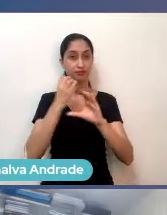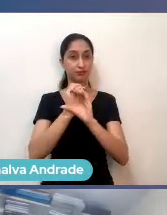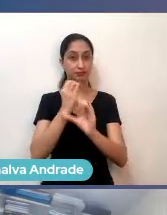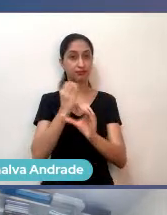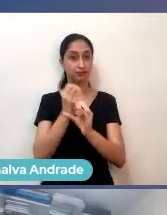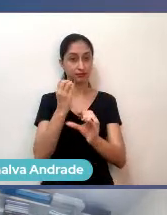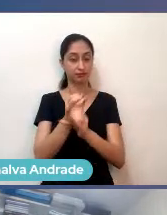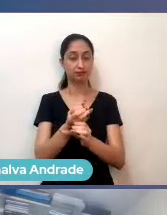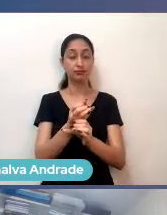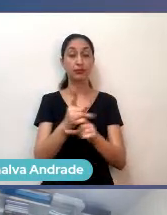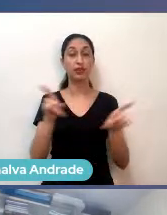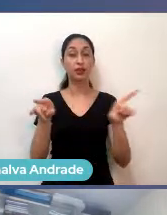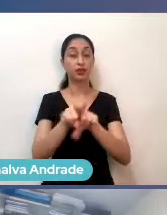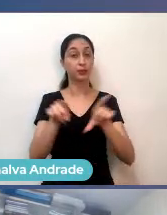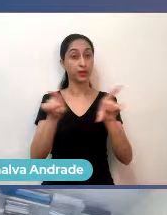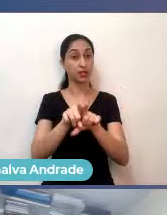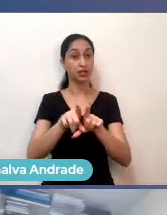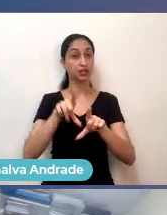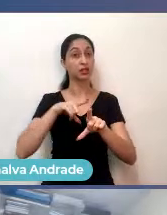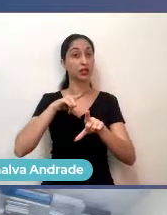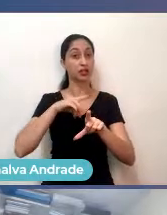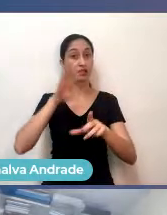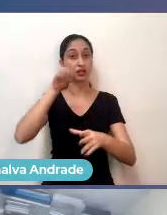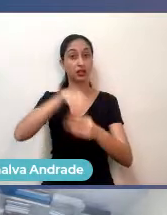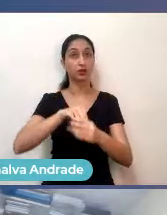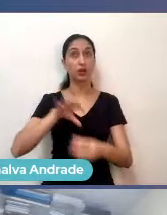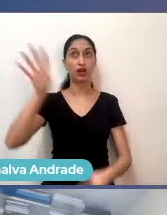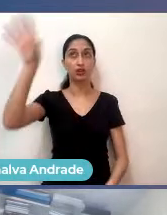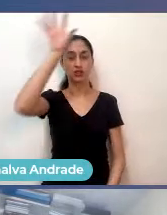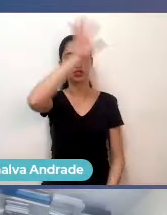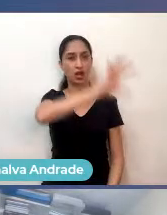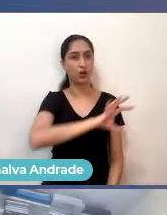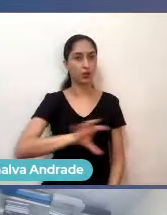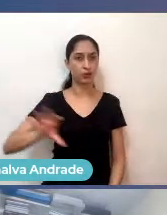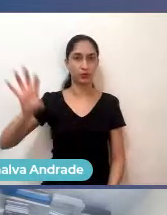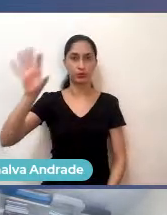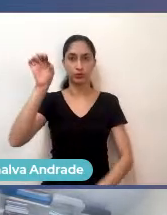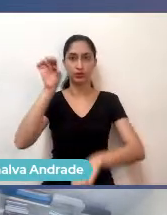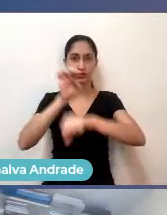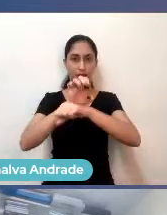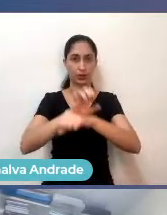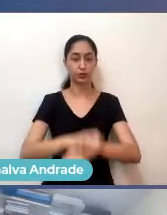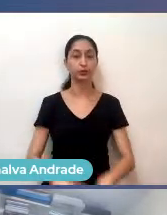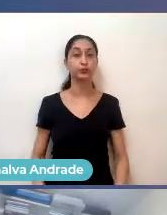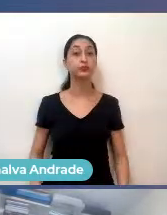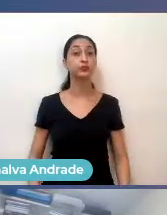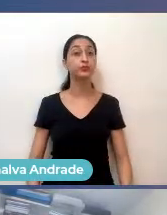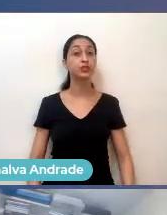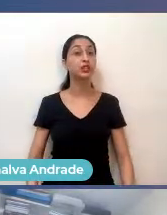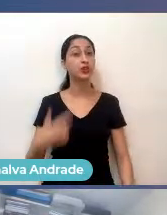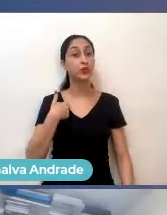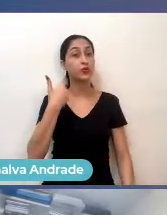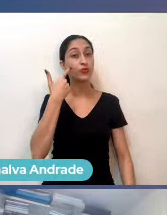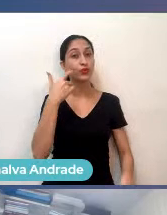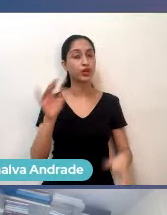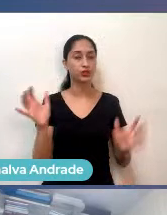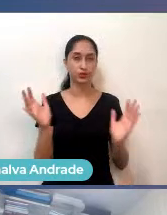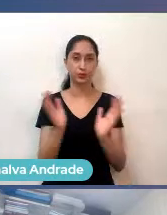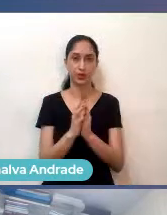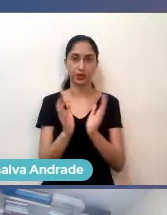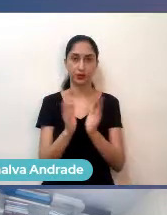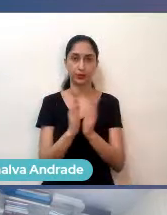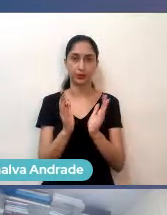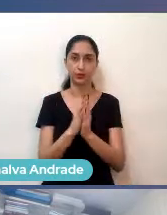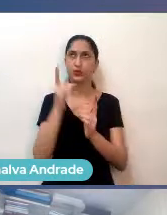eles estão também presentes nessas grandes regiões aí no Estado. Quando eu olho para Pernambuco e vejo todos os